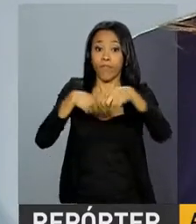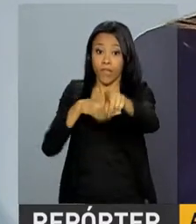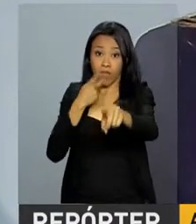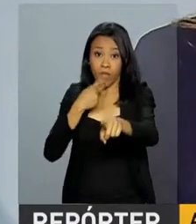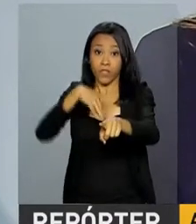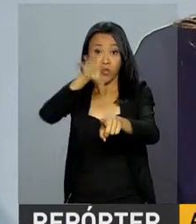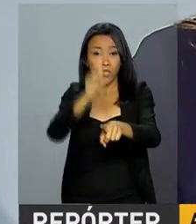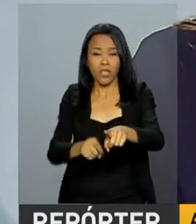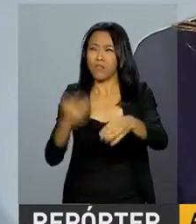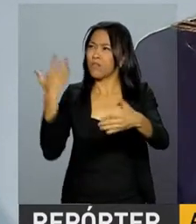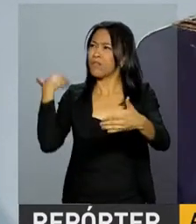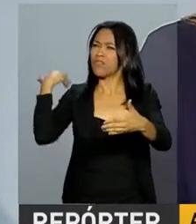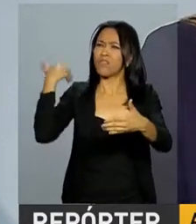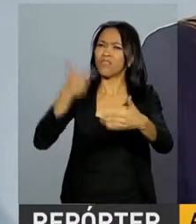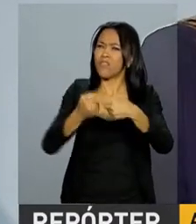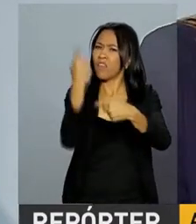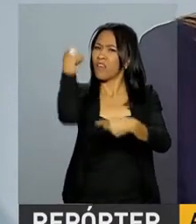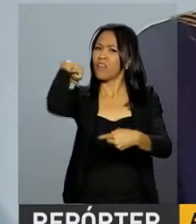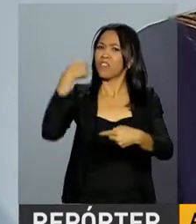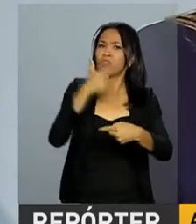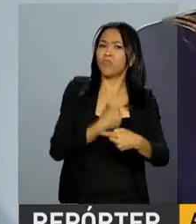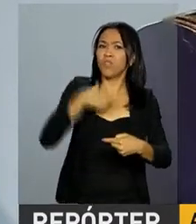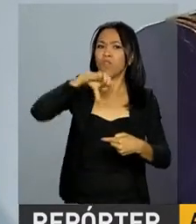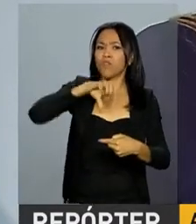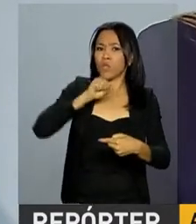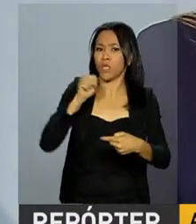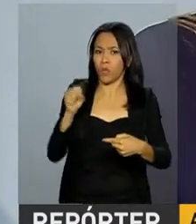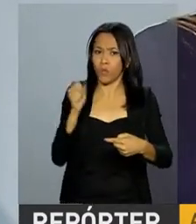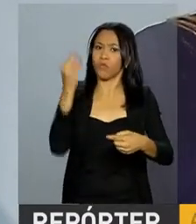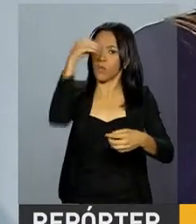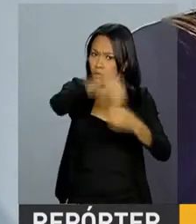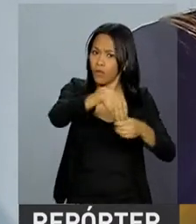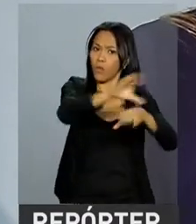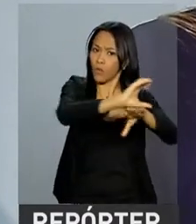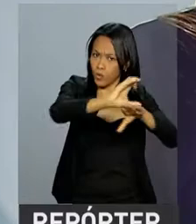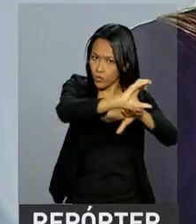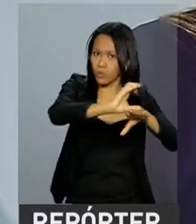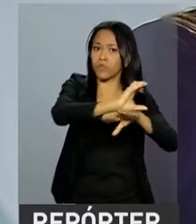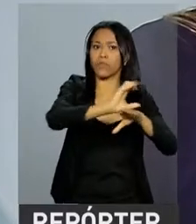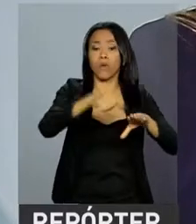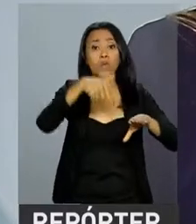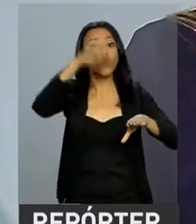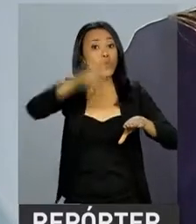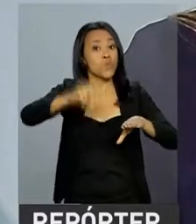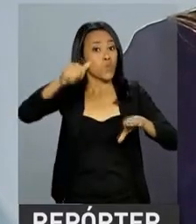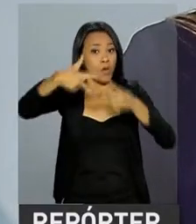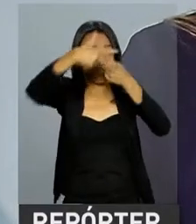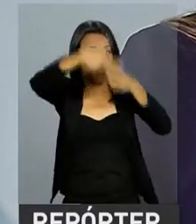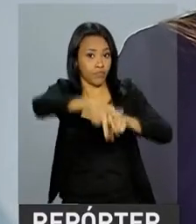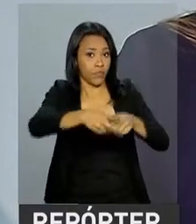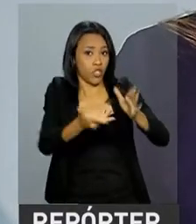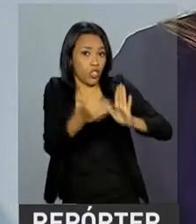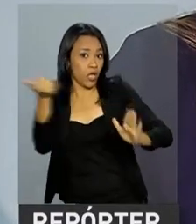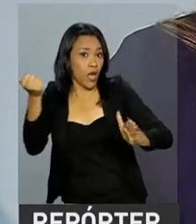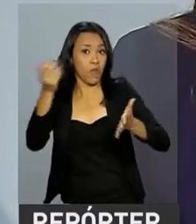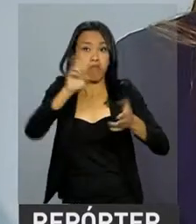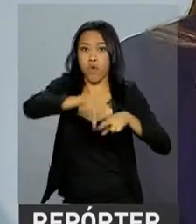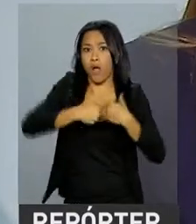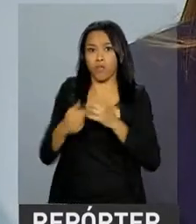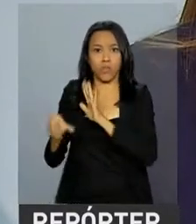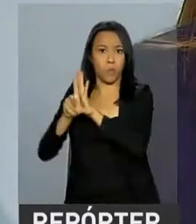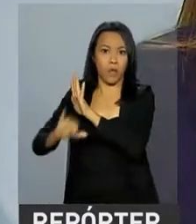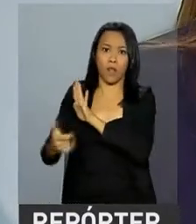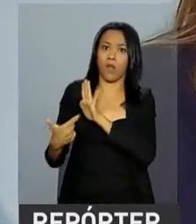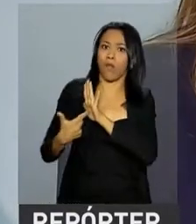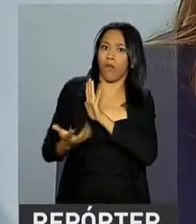estão, desde 1988, na Constituição. É o artigo 7º da Constituição e eles nunca poderiam ser alterados ou suprimidos por uma lei ordinária,